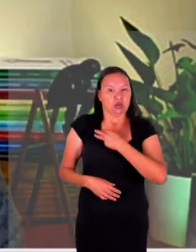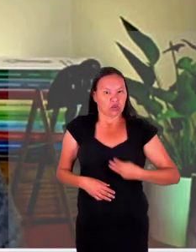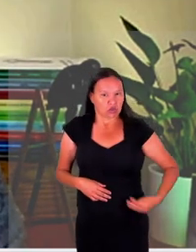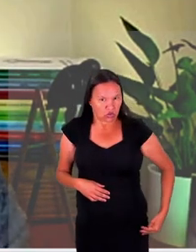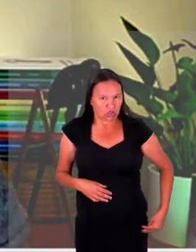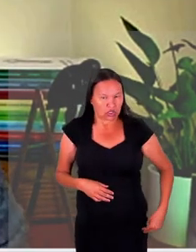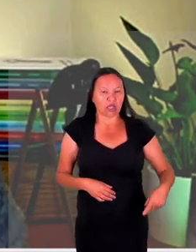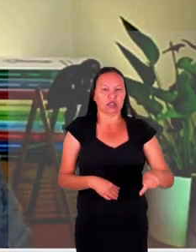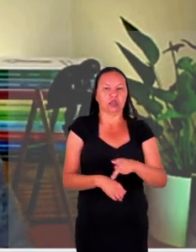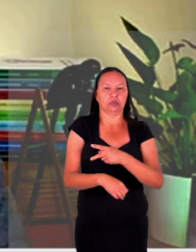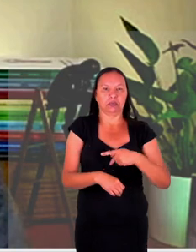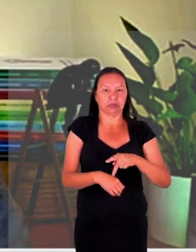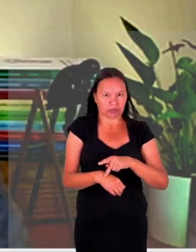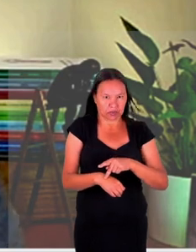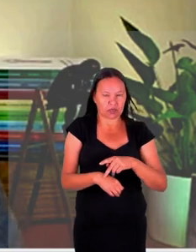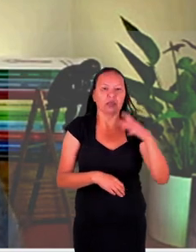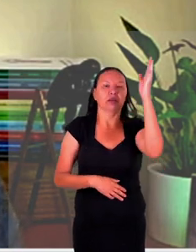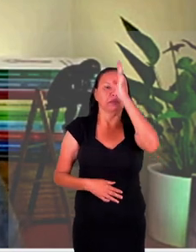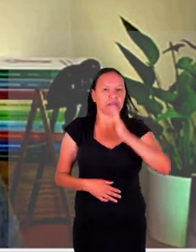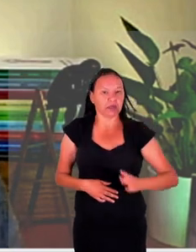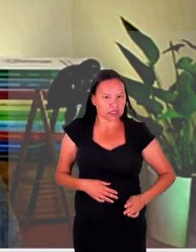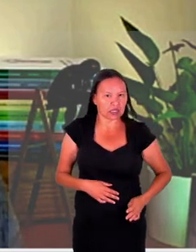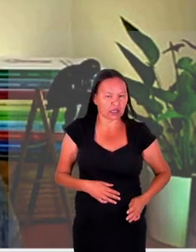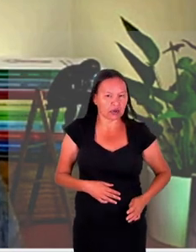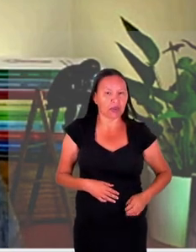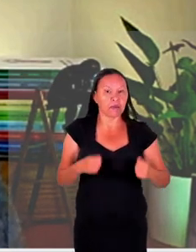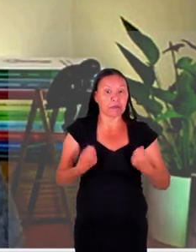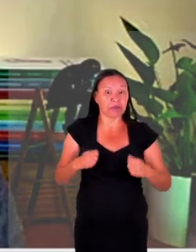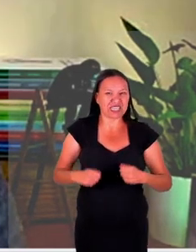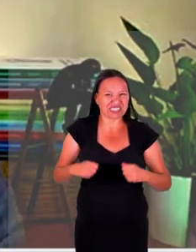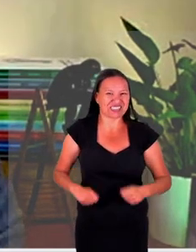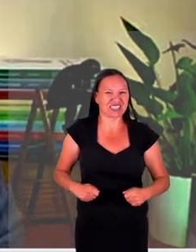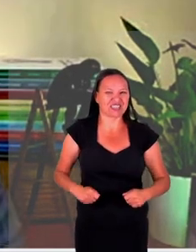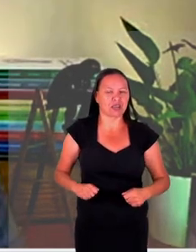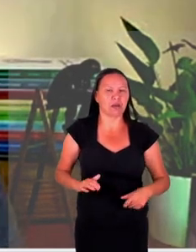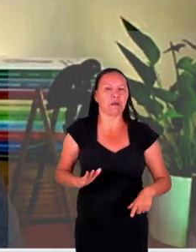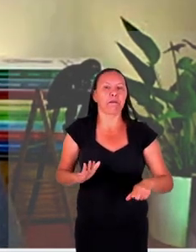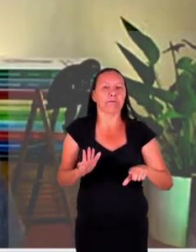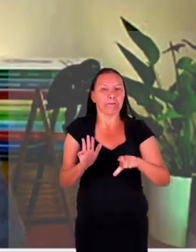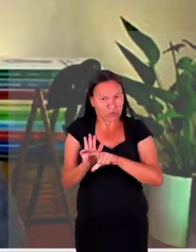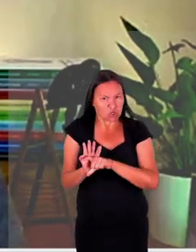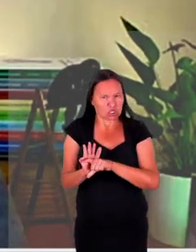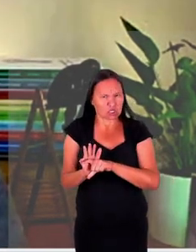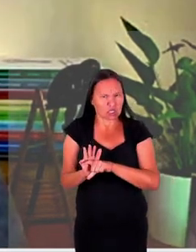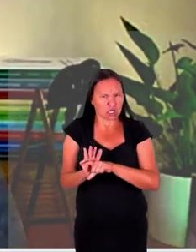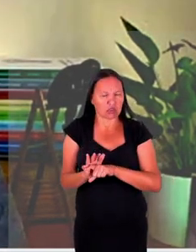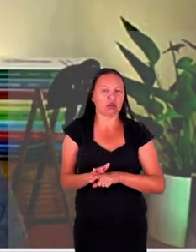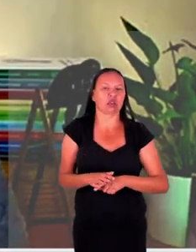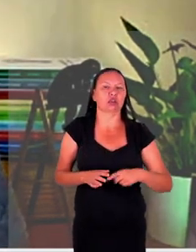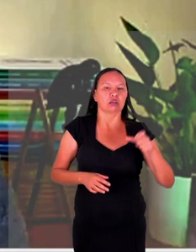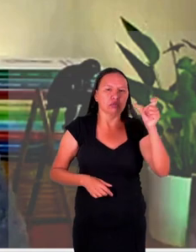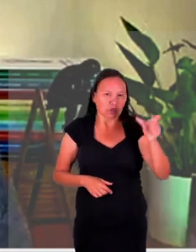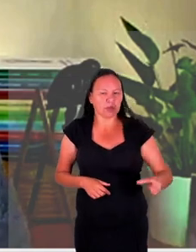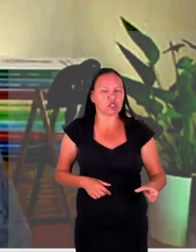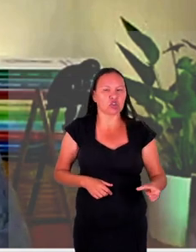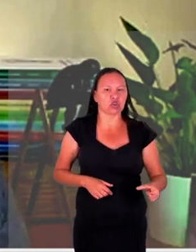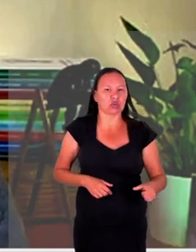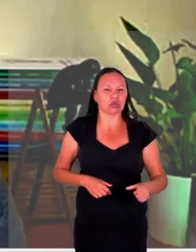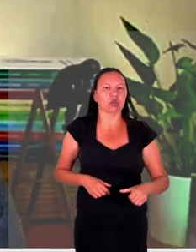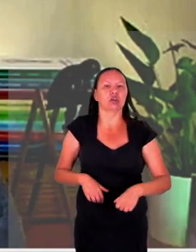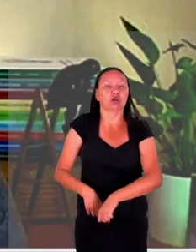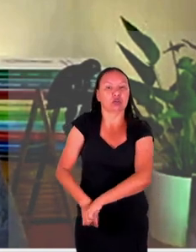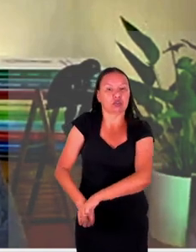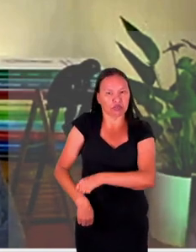secundária portanto responsável para processar e portanto de recolher também demandas das vítimas o